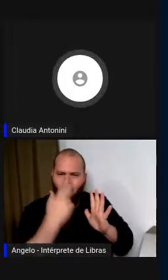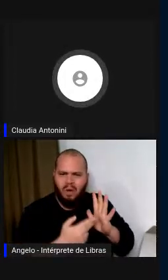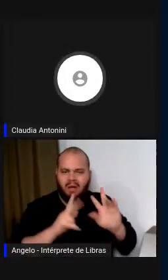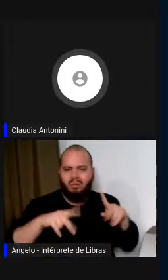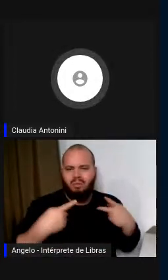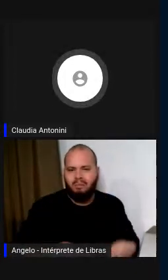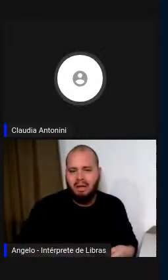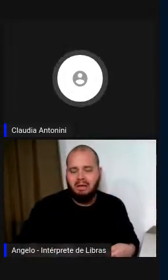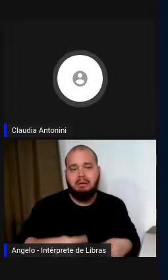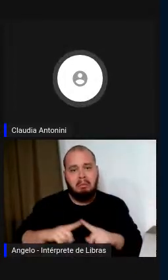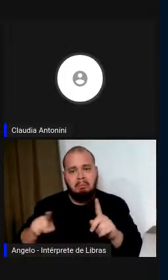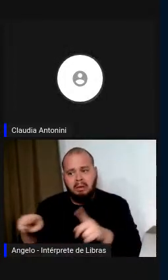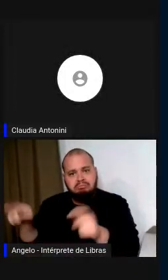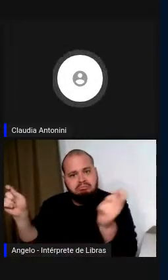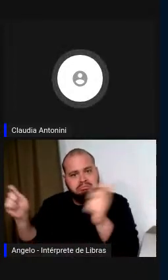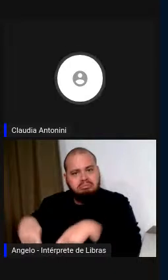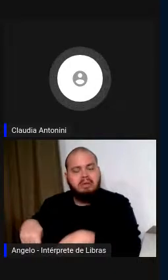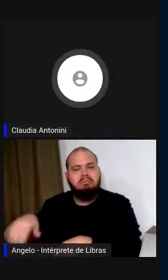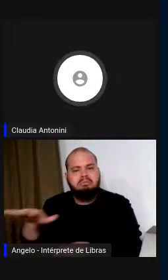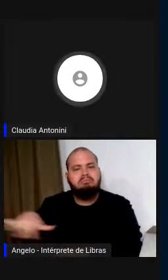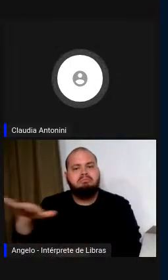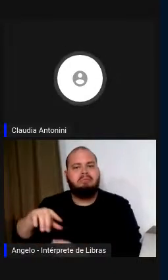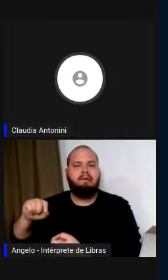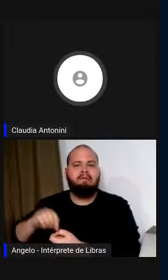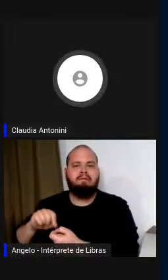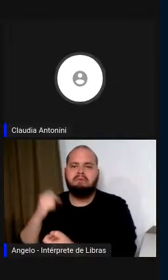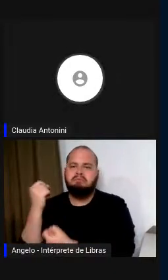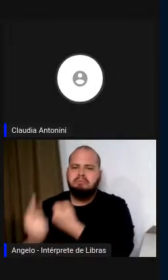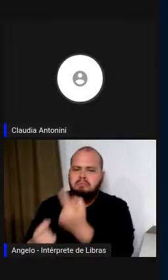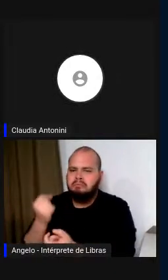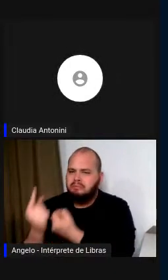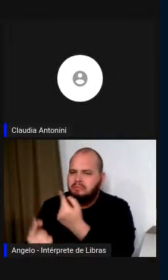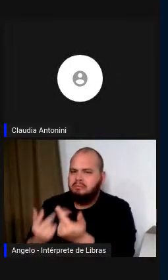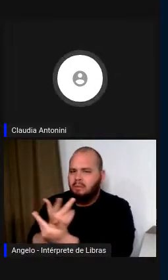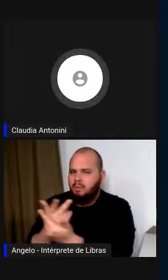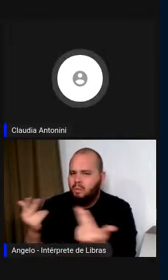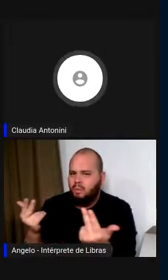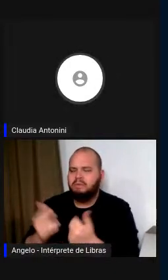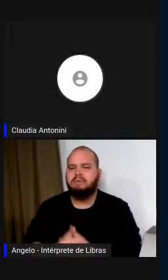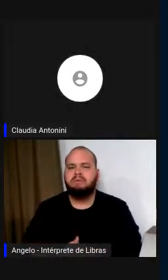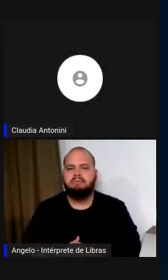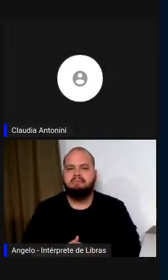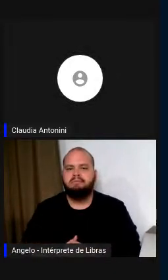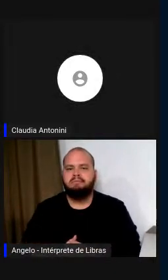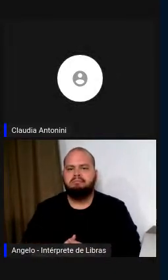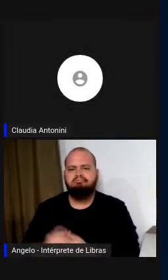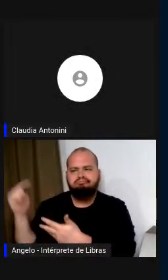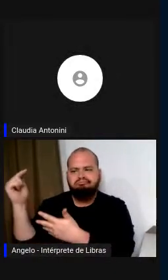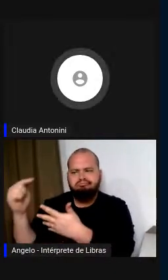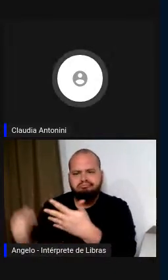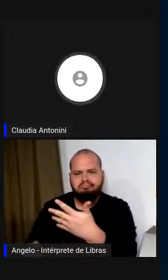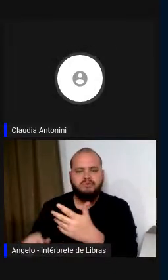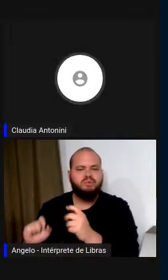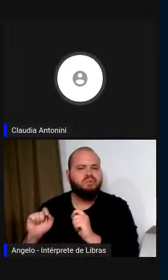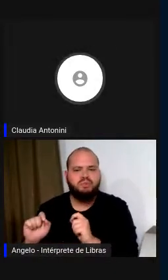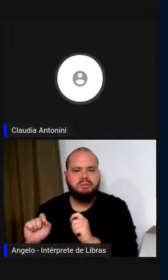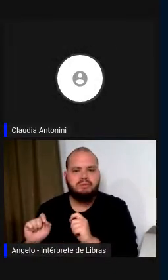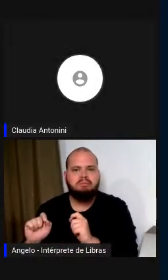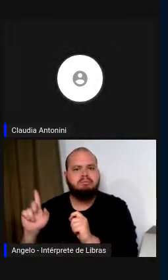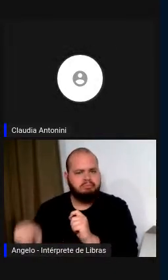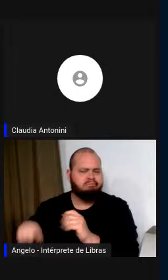capaz de fazer algumas atividades que são muito